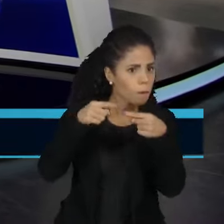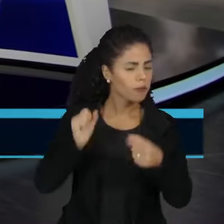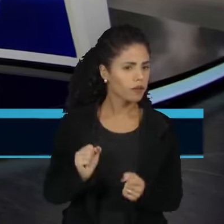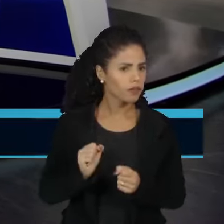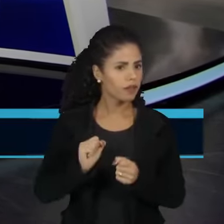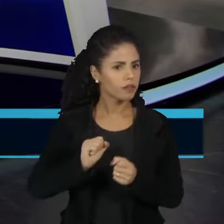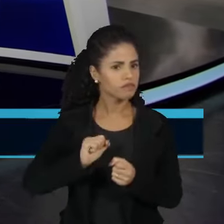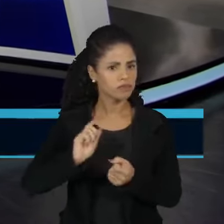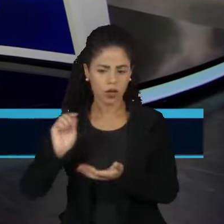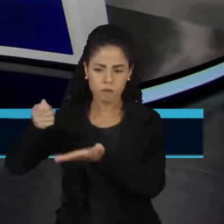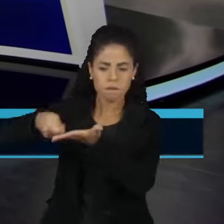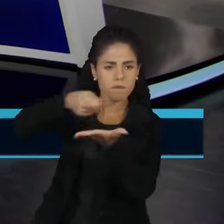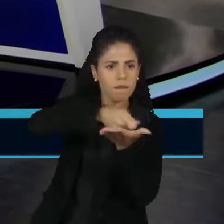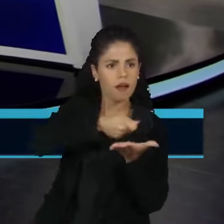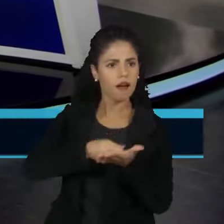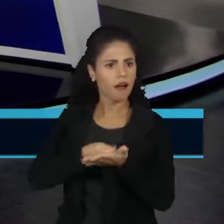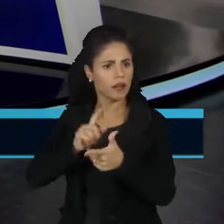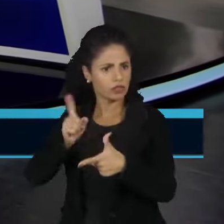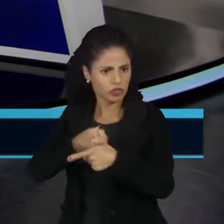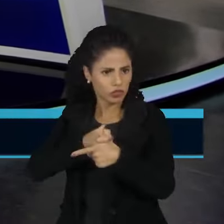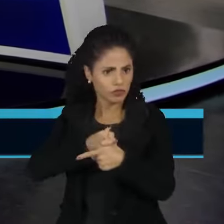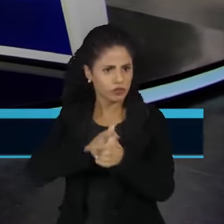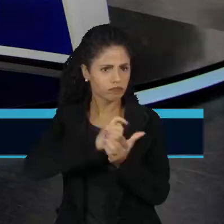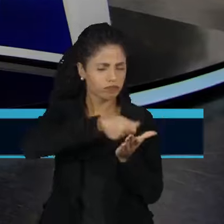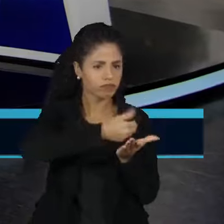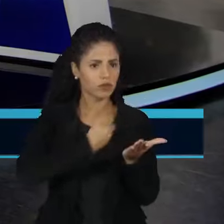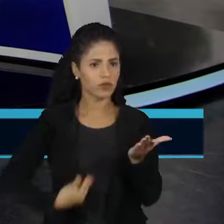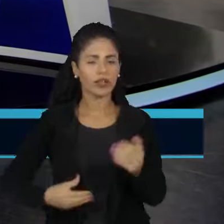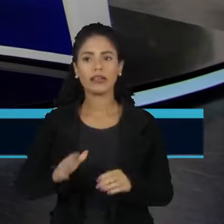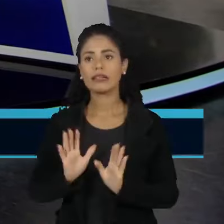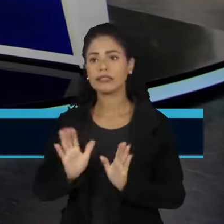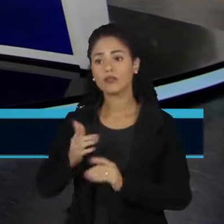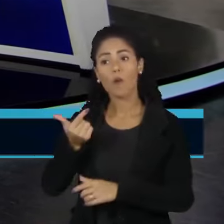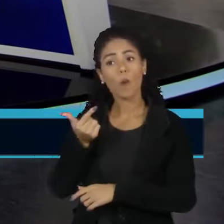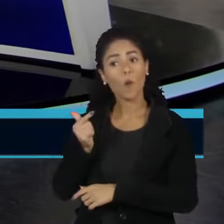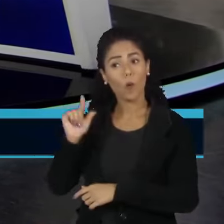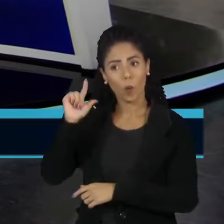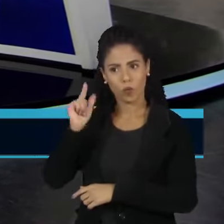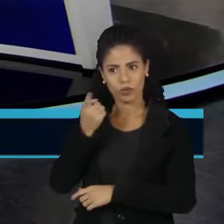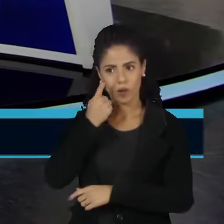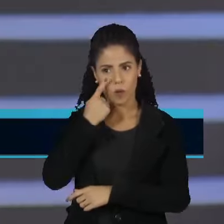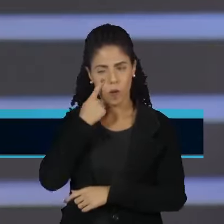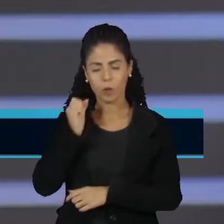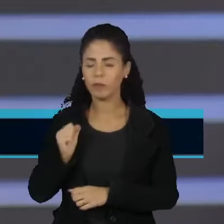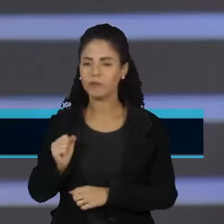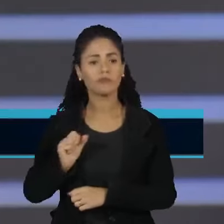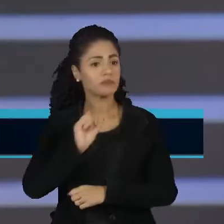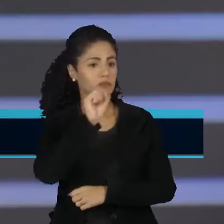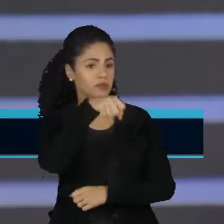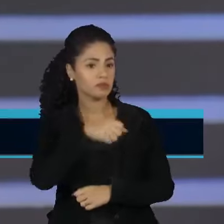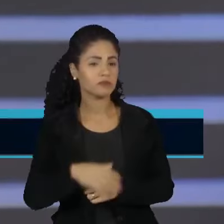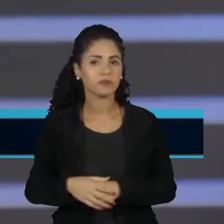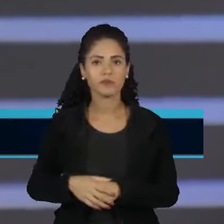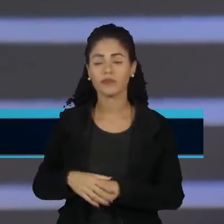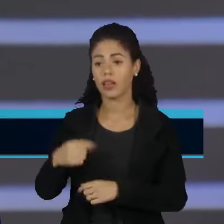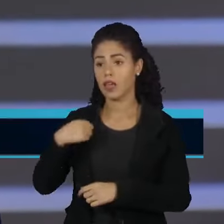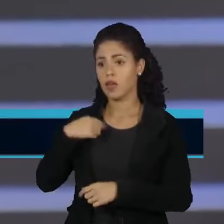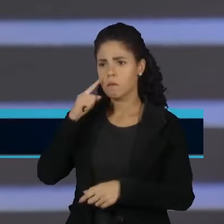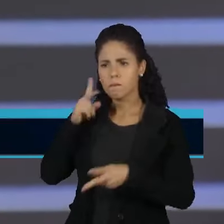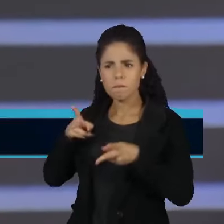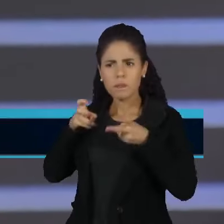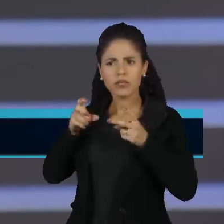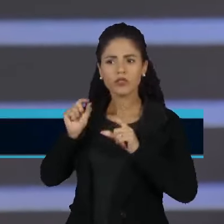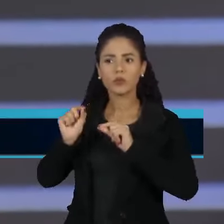dívida dos estados? Eu vou fazer uma outra aposta, pode ser? Pode ser que manda. Porque eu vejo que